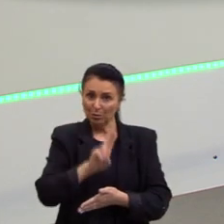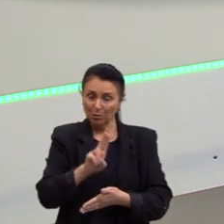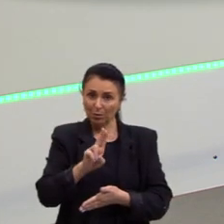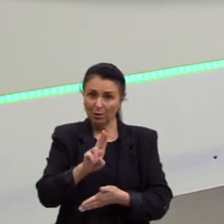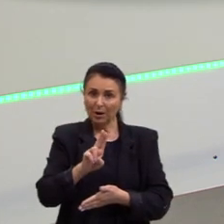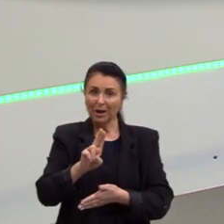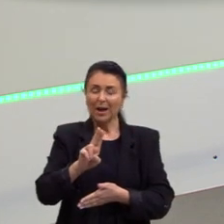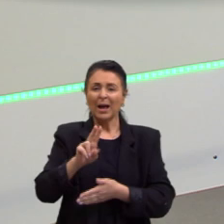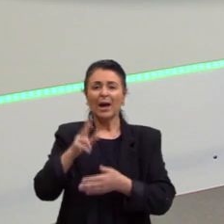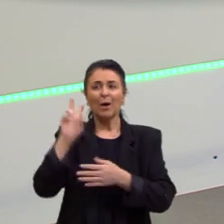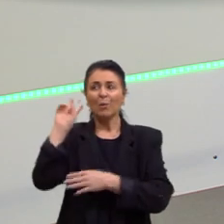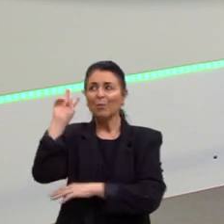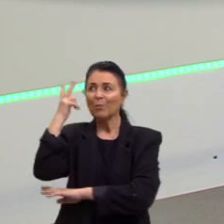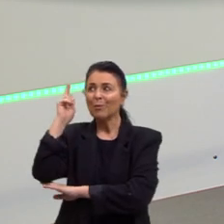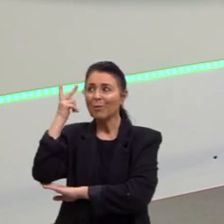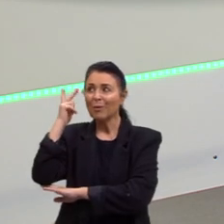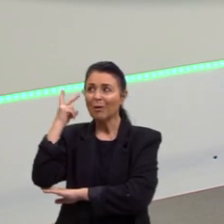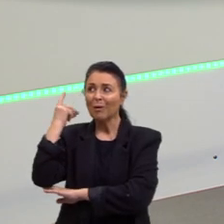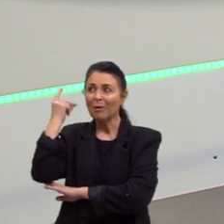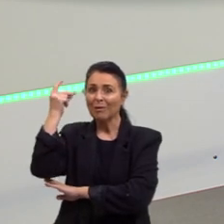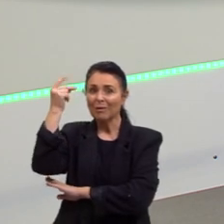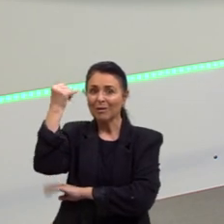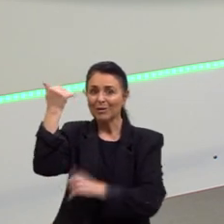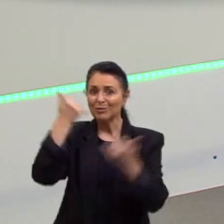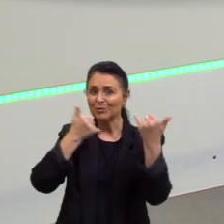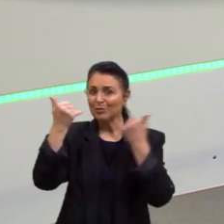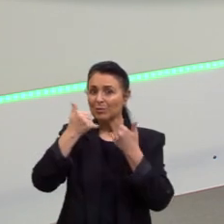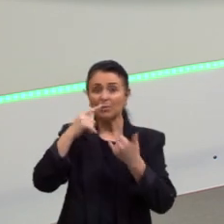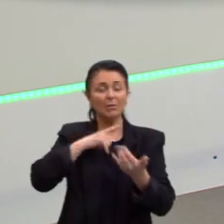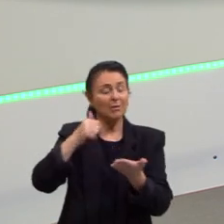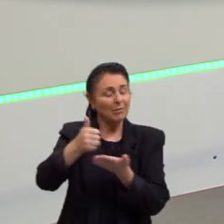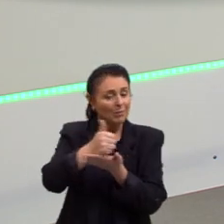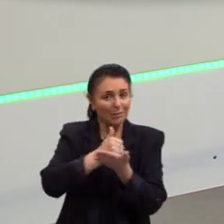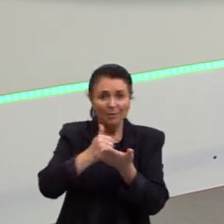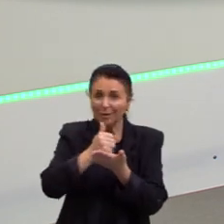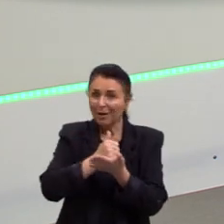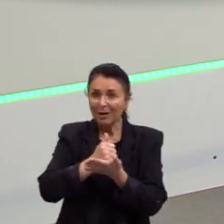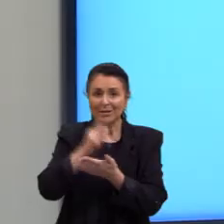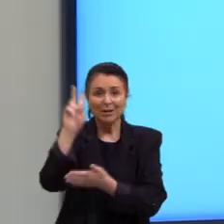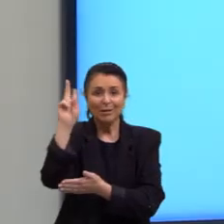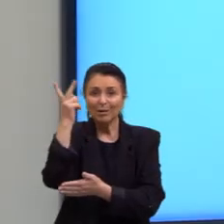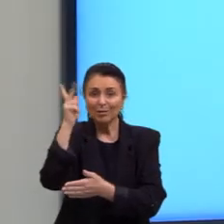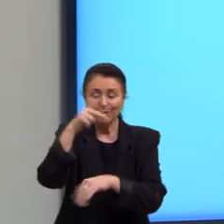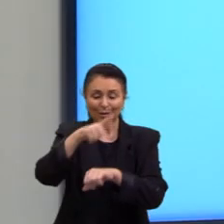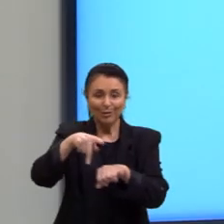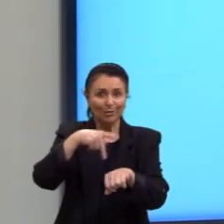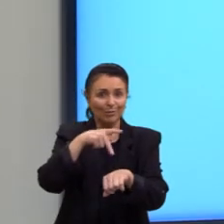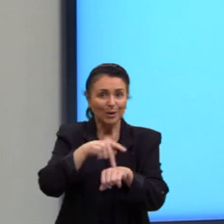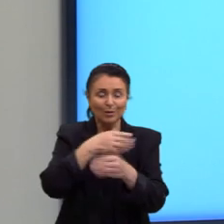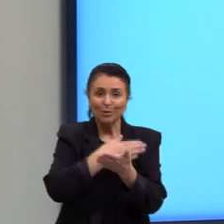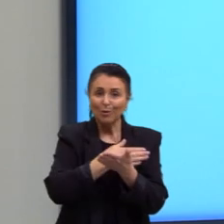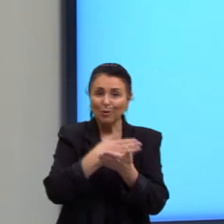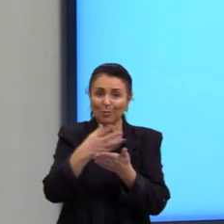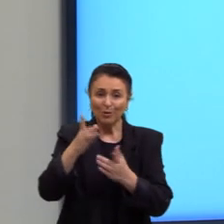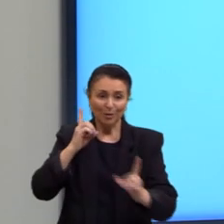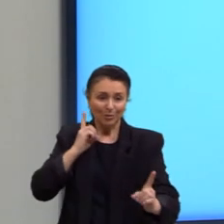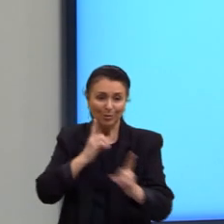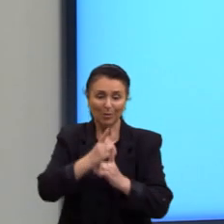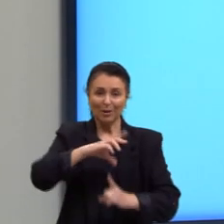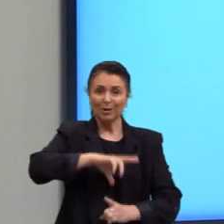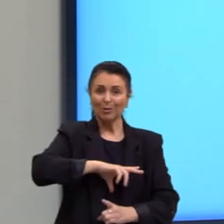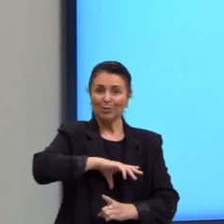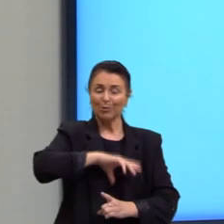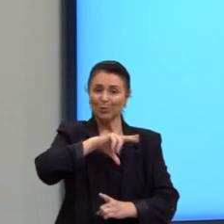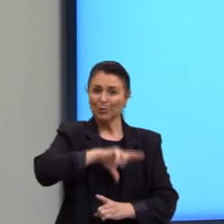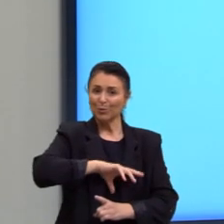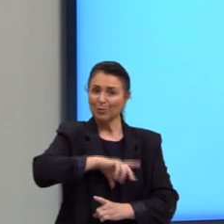alusão histórica de informação com base na história do país. Desde 1500, os países desenvolvidos